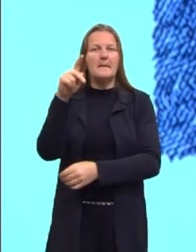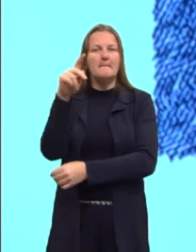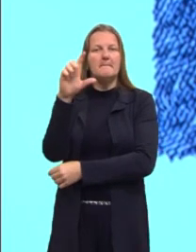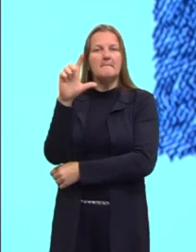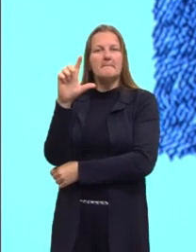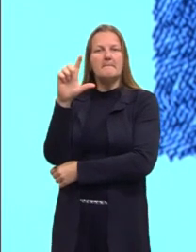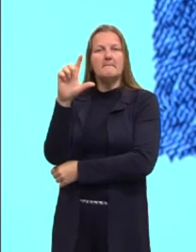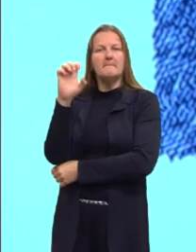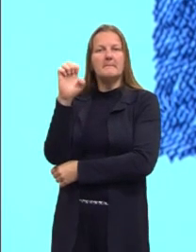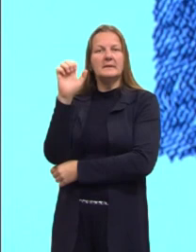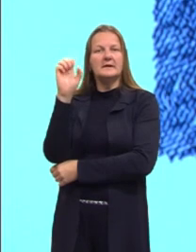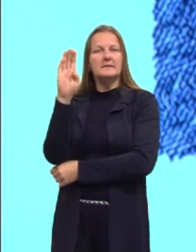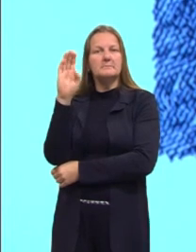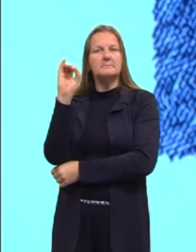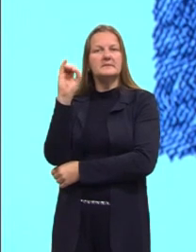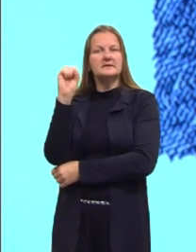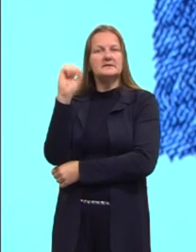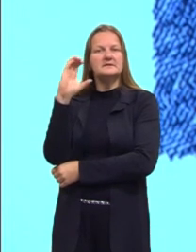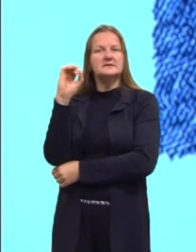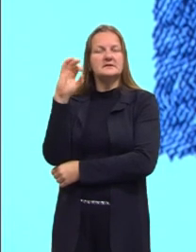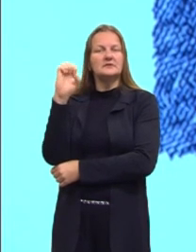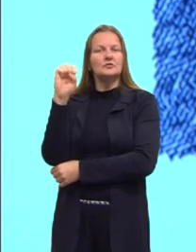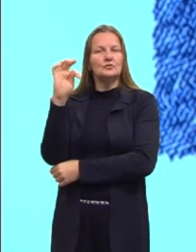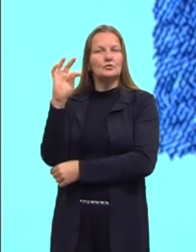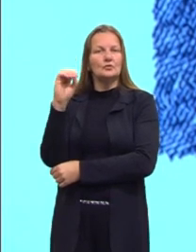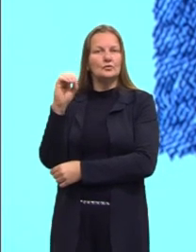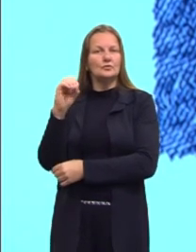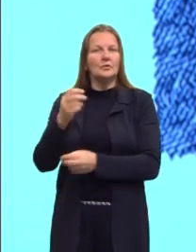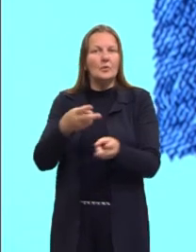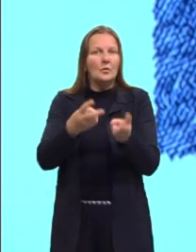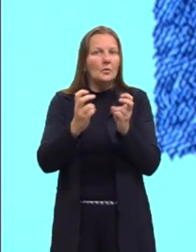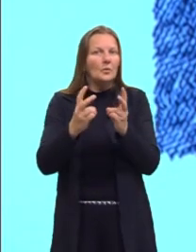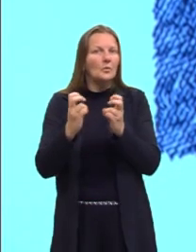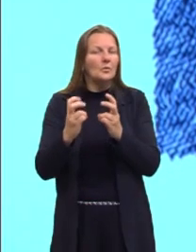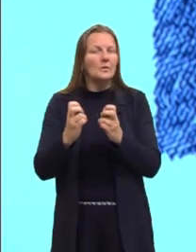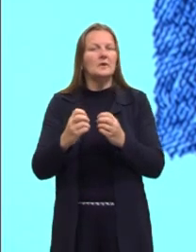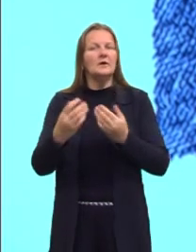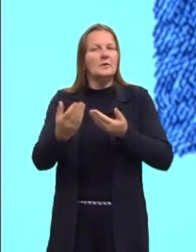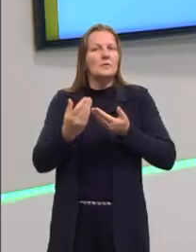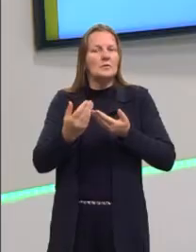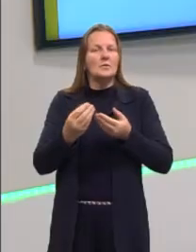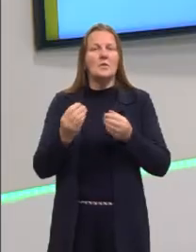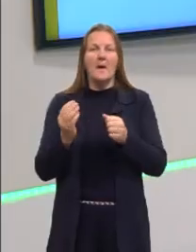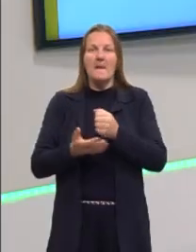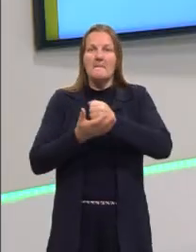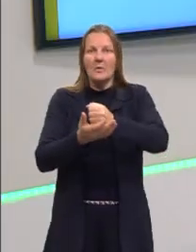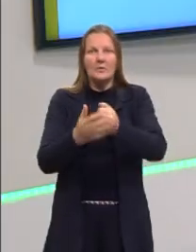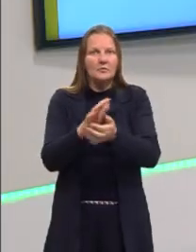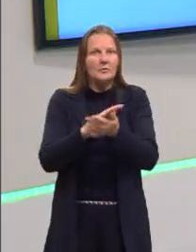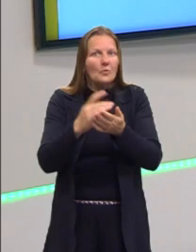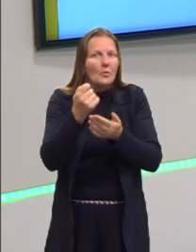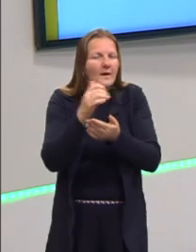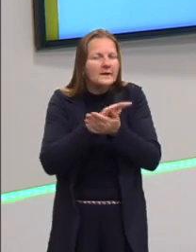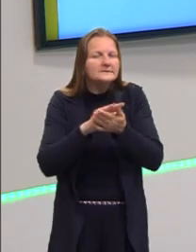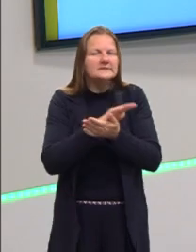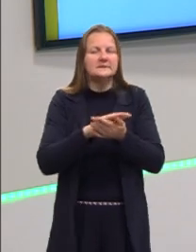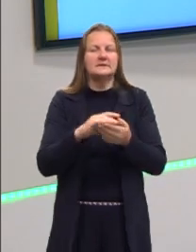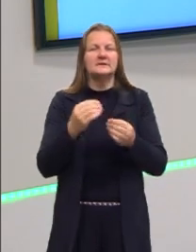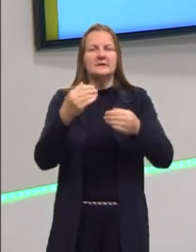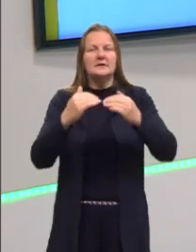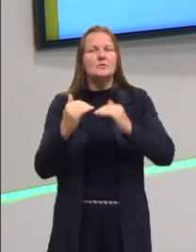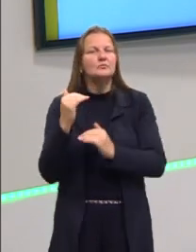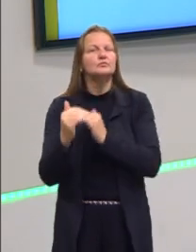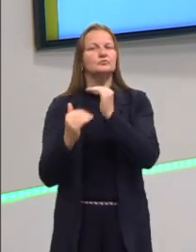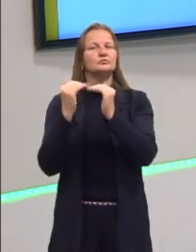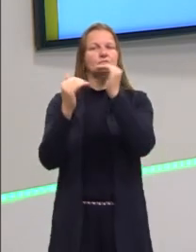que esses países mais retiram do que colocam compensações em relação a isso. E aí, então, nós temos os processos, Nós